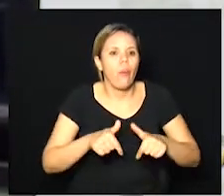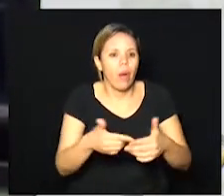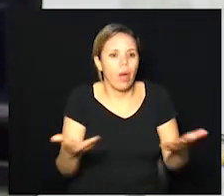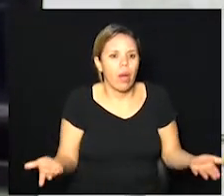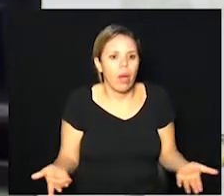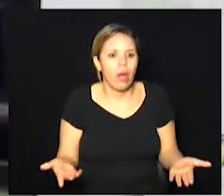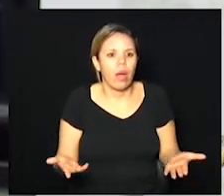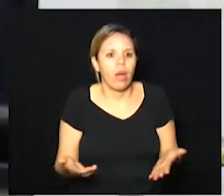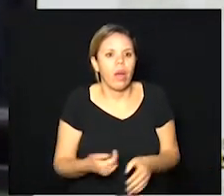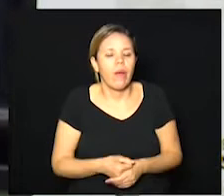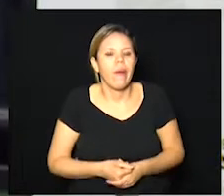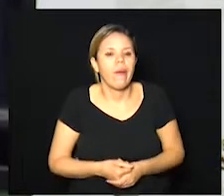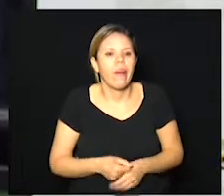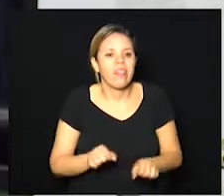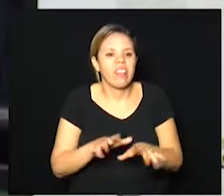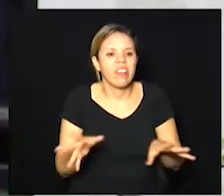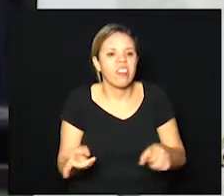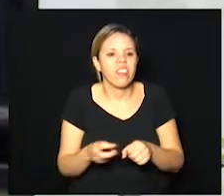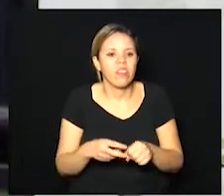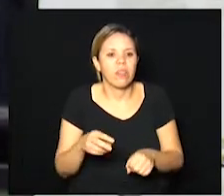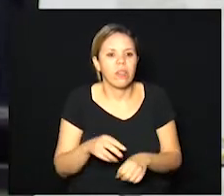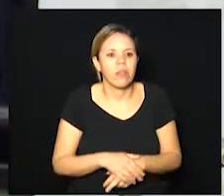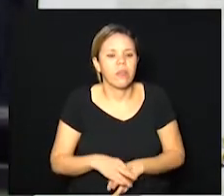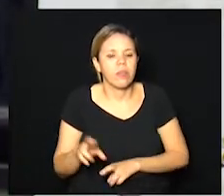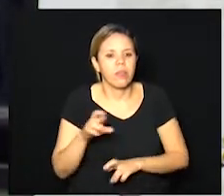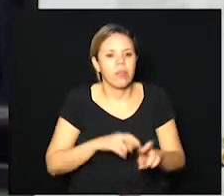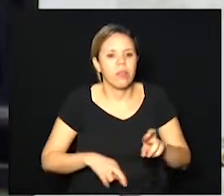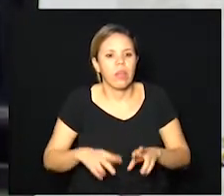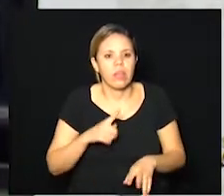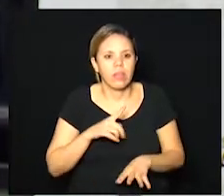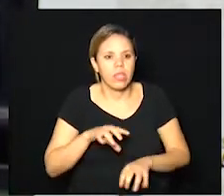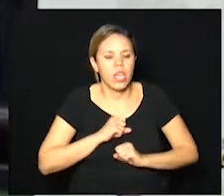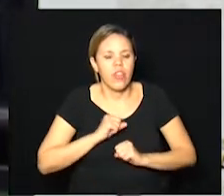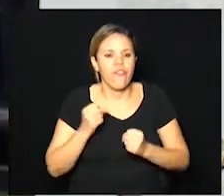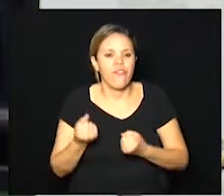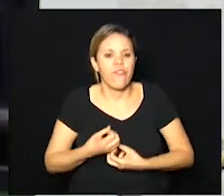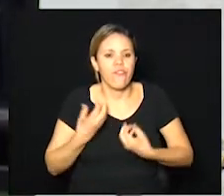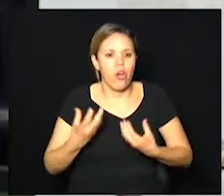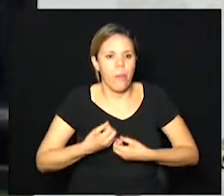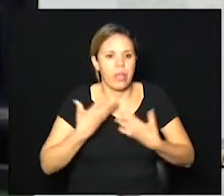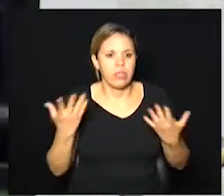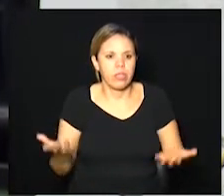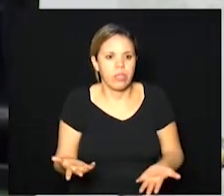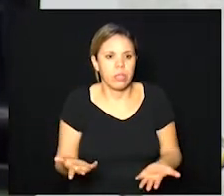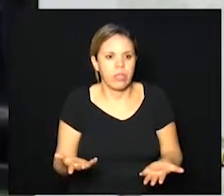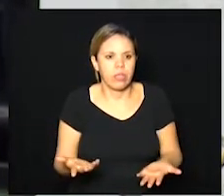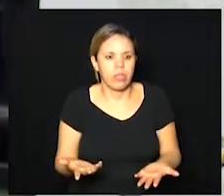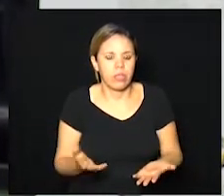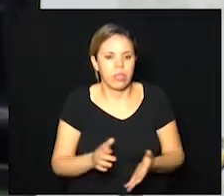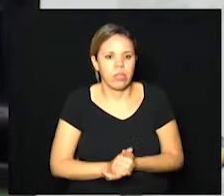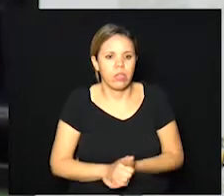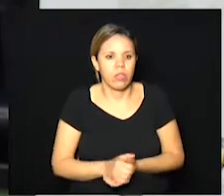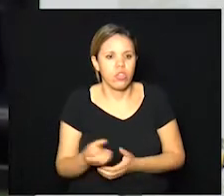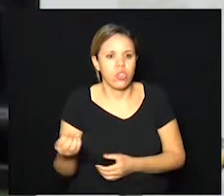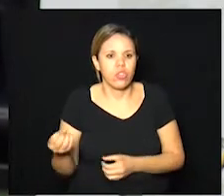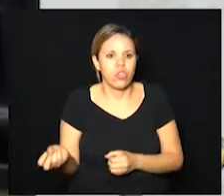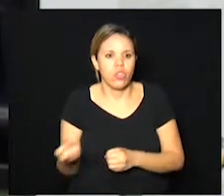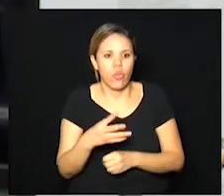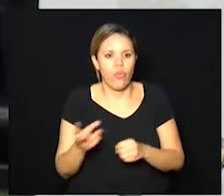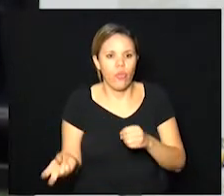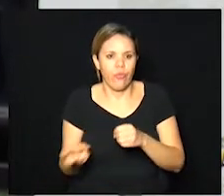Vigilância Epidemiológica que visa obter as informações pormenorizadas da circulação do novo vírus.